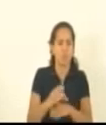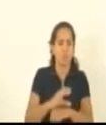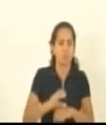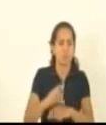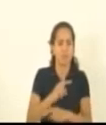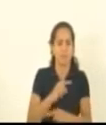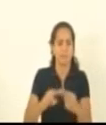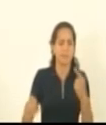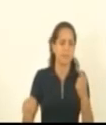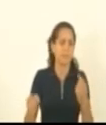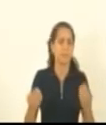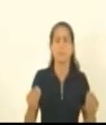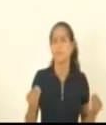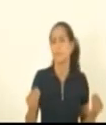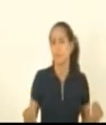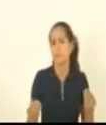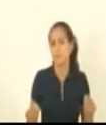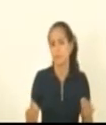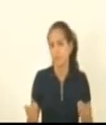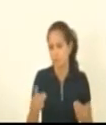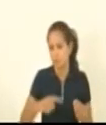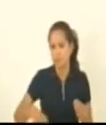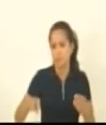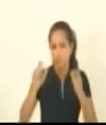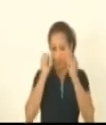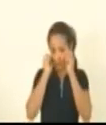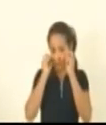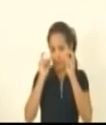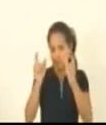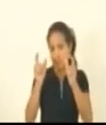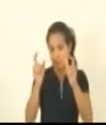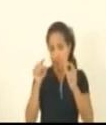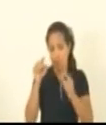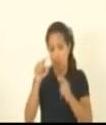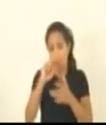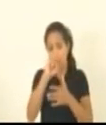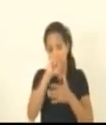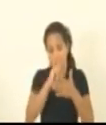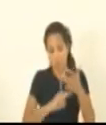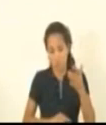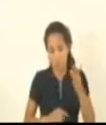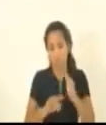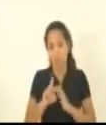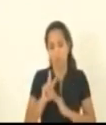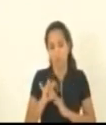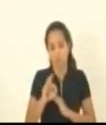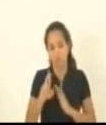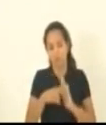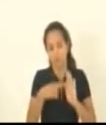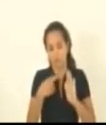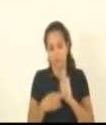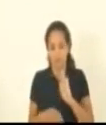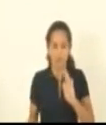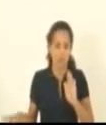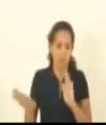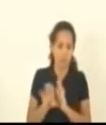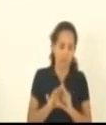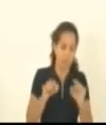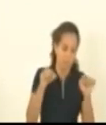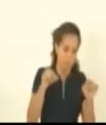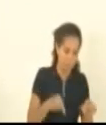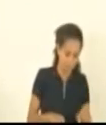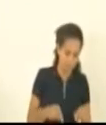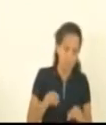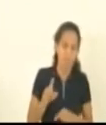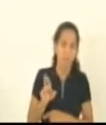prestem atenção nisso quando chegar esse veto busca lá o parecer da Procuradoria